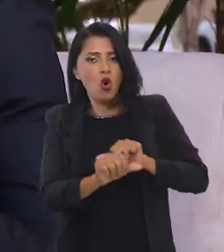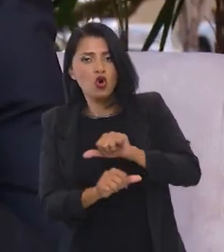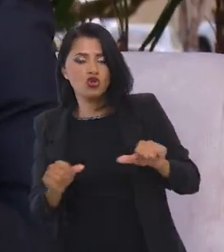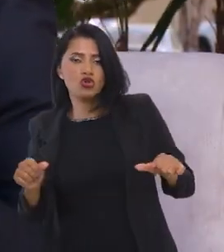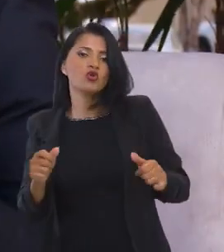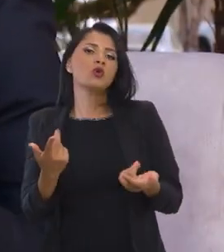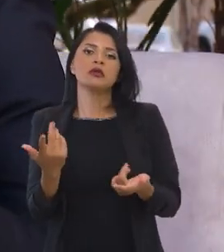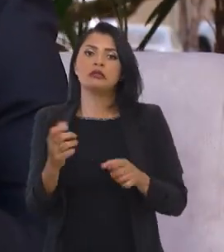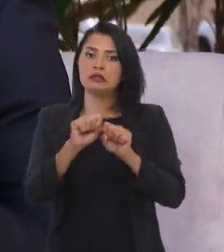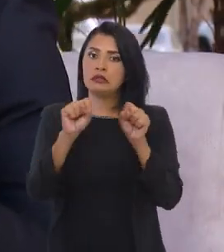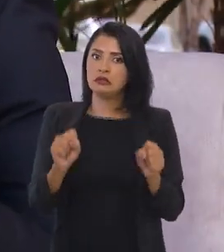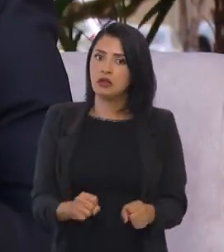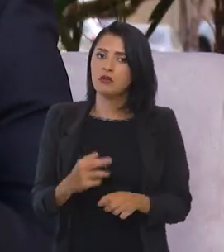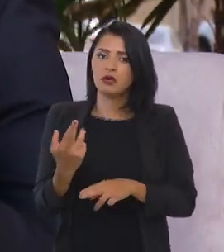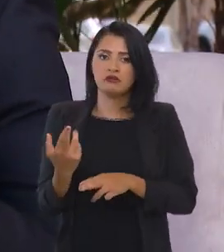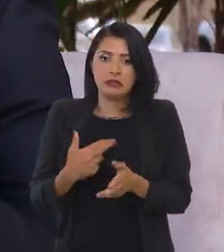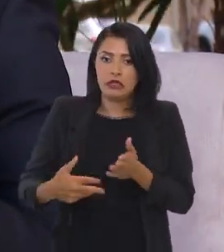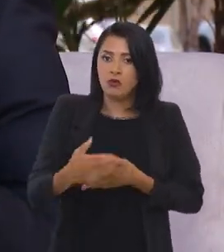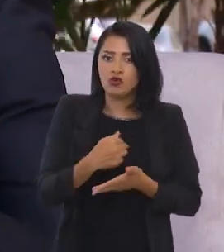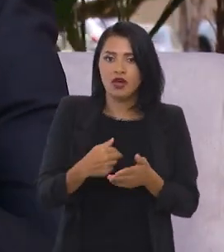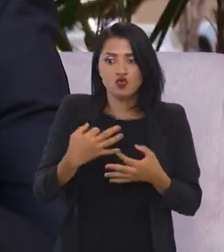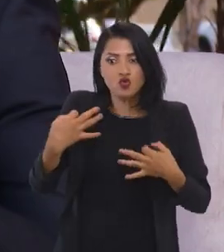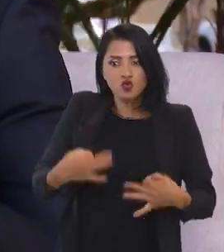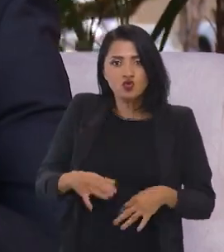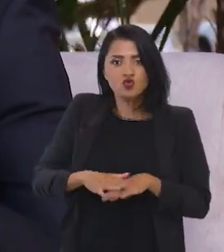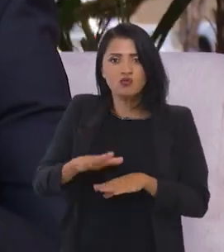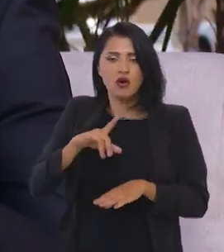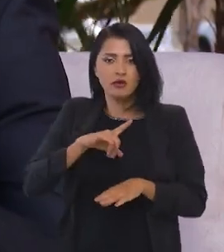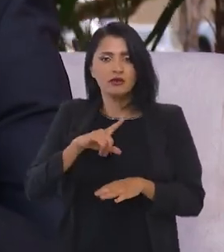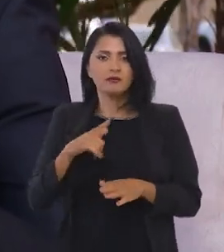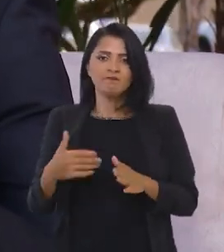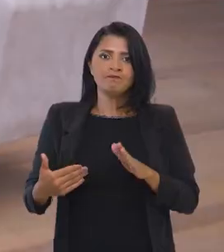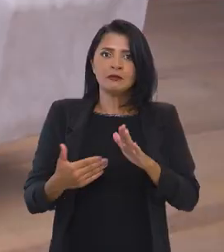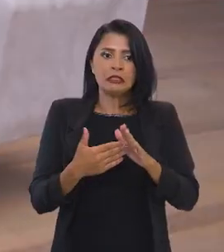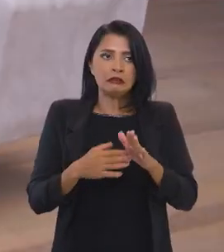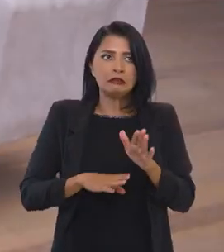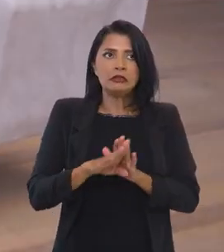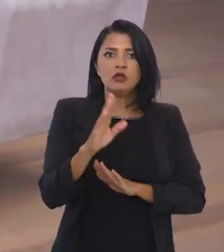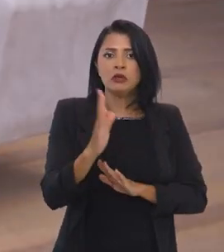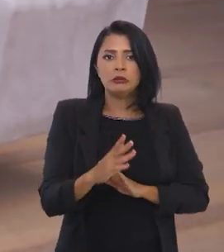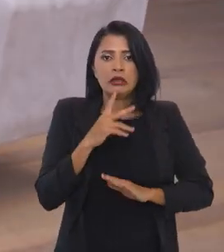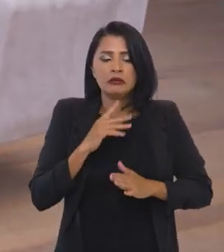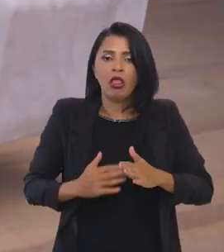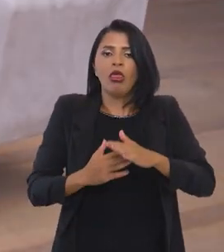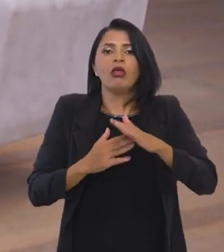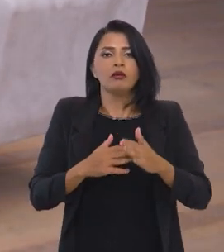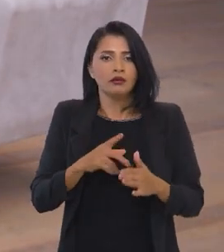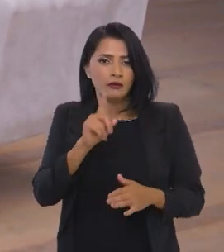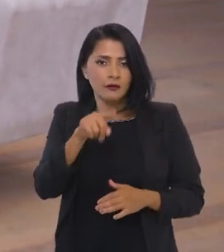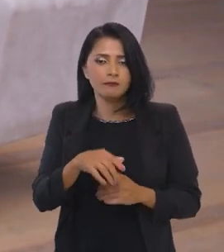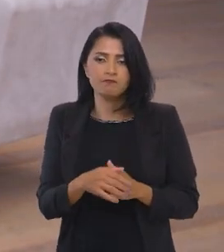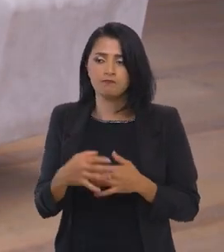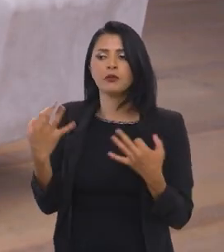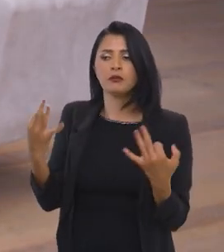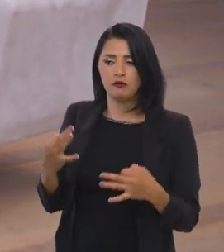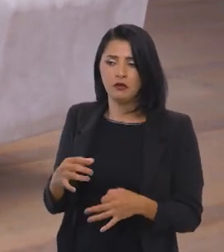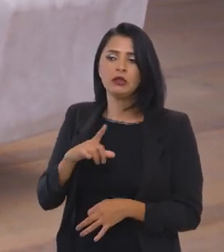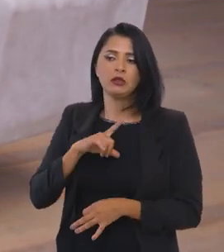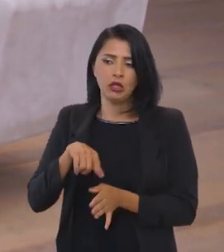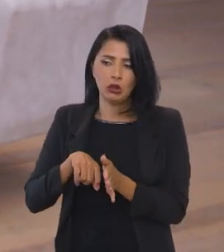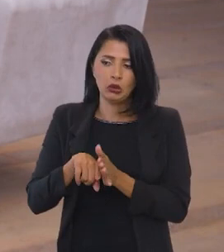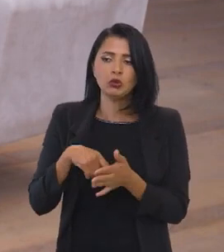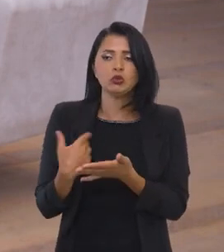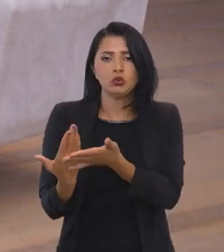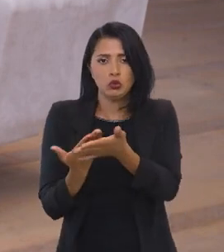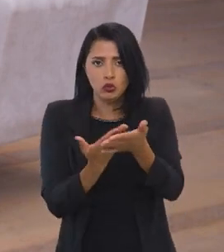pode ser revertida com o sistema tributário mais justo, impede um crescimento econômico maior do Estado brasileiro, do país. Perfeito. Isso assim,